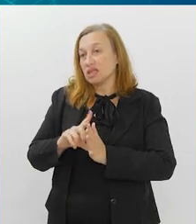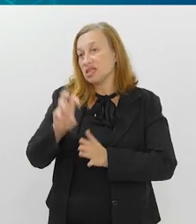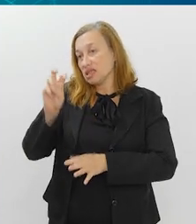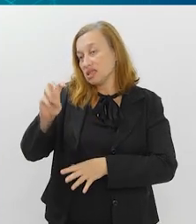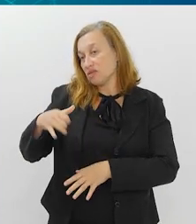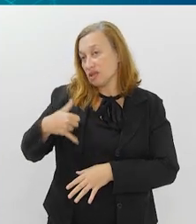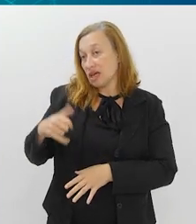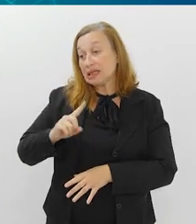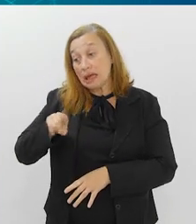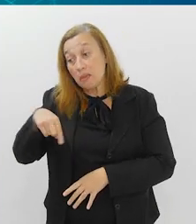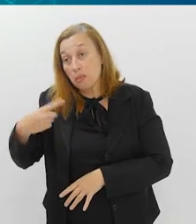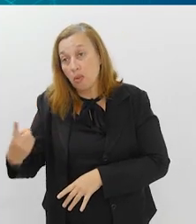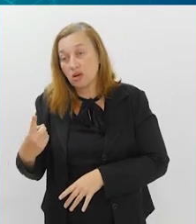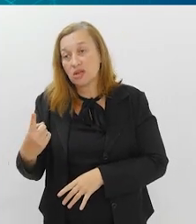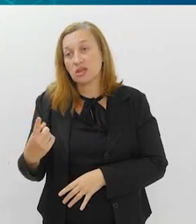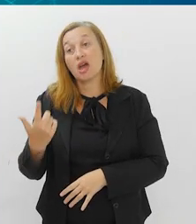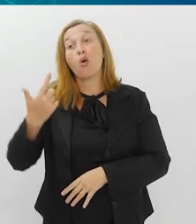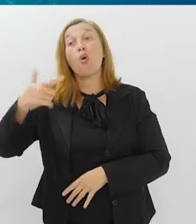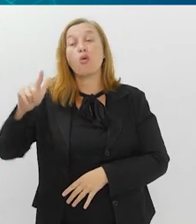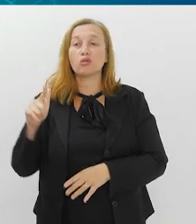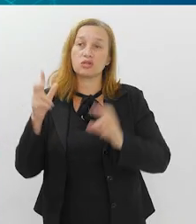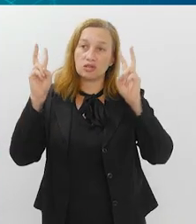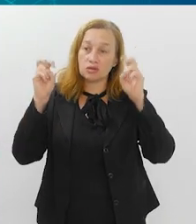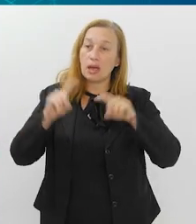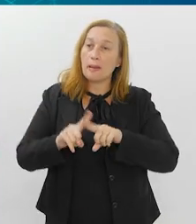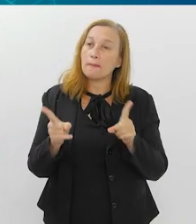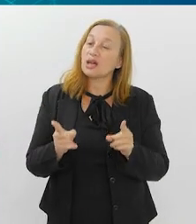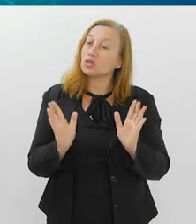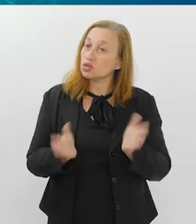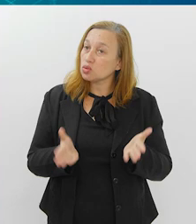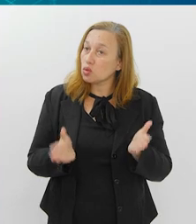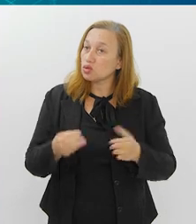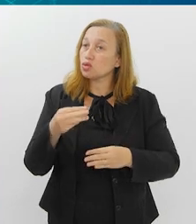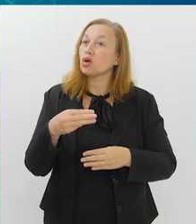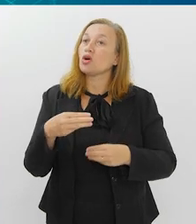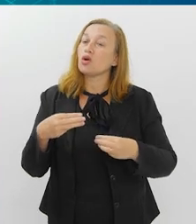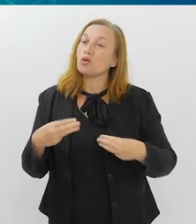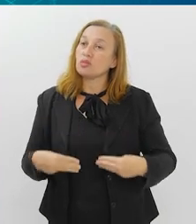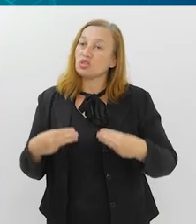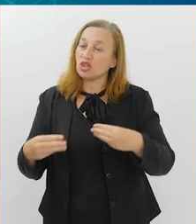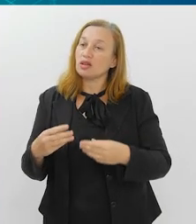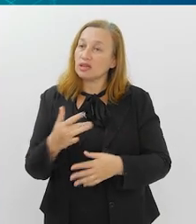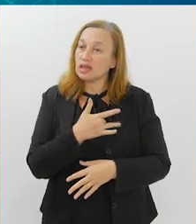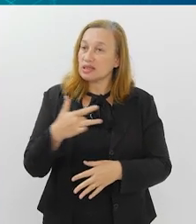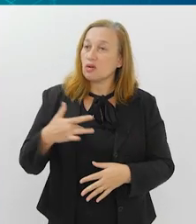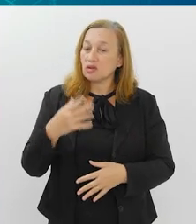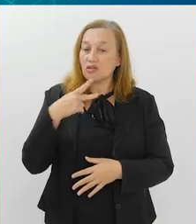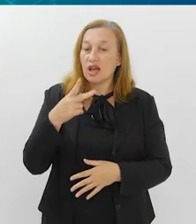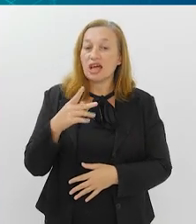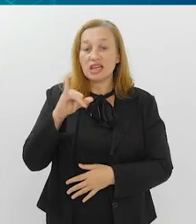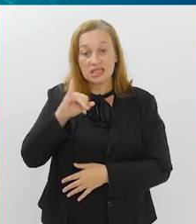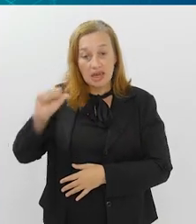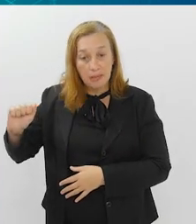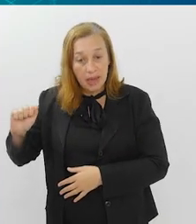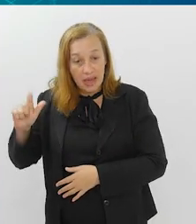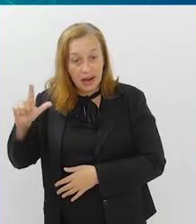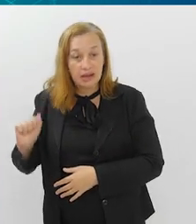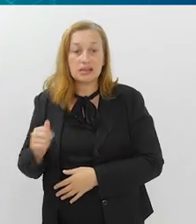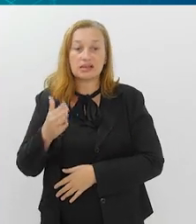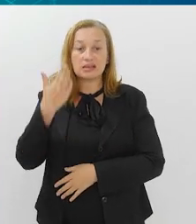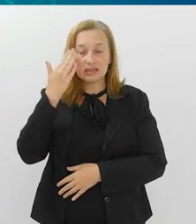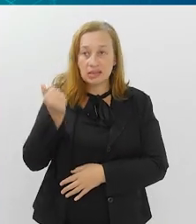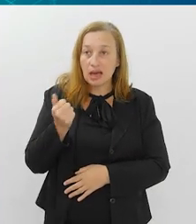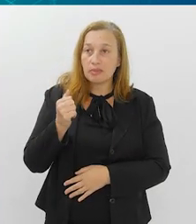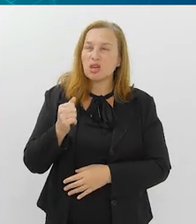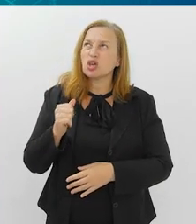Depois de cinco anos de idade, é outra conversa. Mas hoje o Ministério bate muito antes de cinco anos. Todo dia, acho que Isabela sabe se sabe melhor